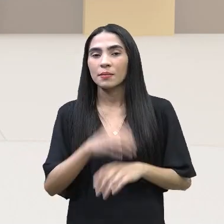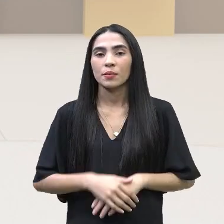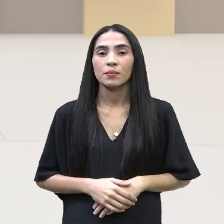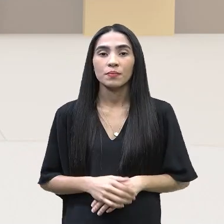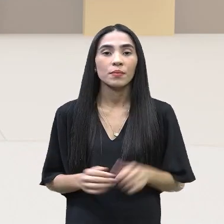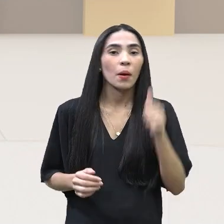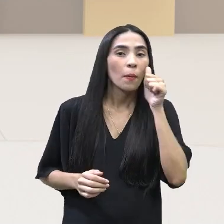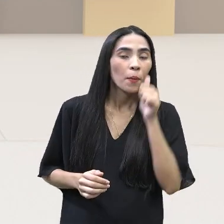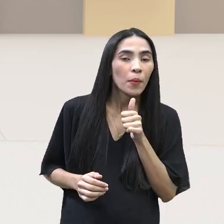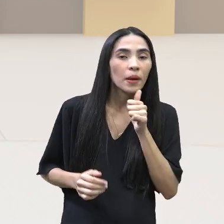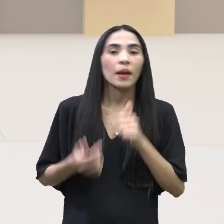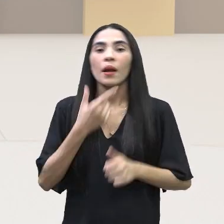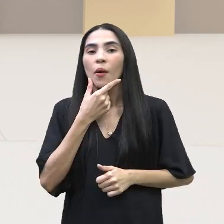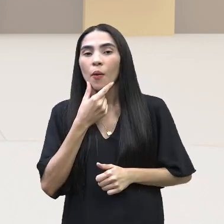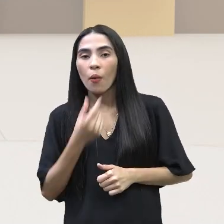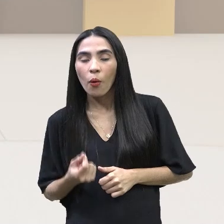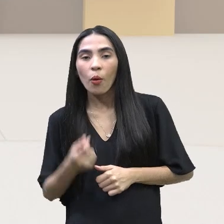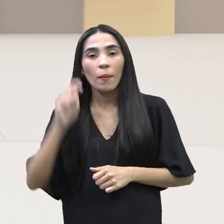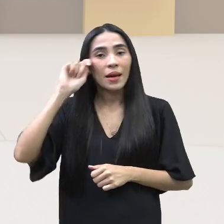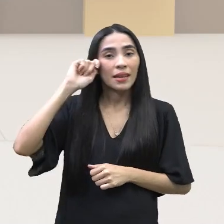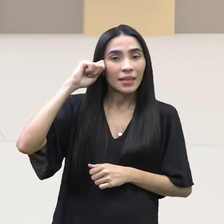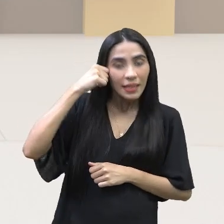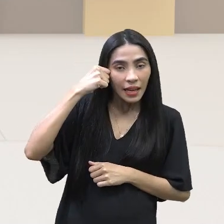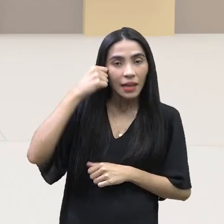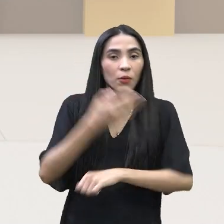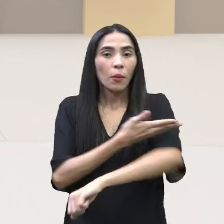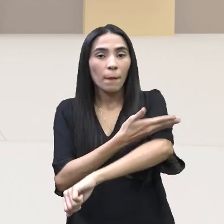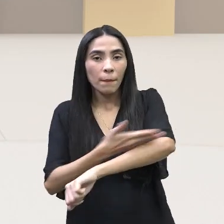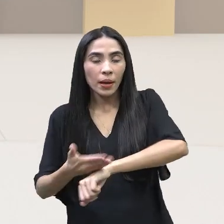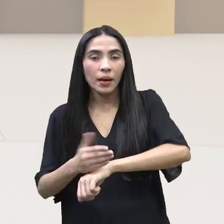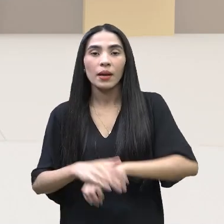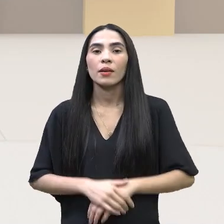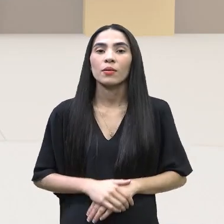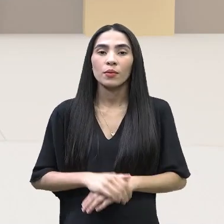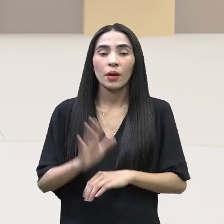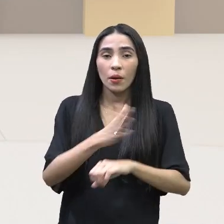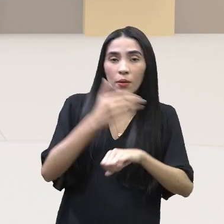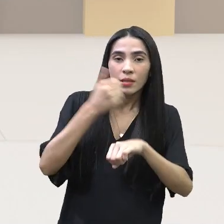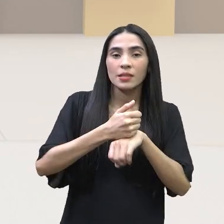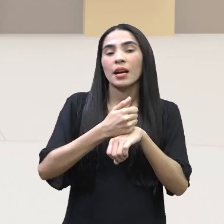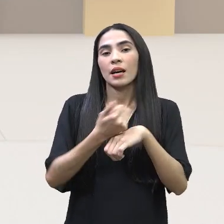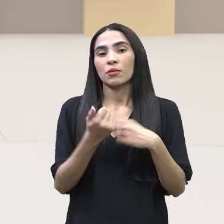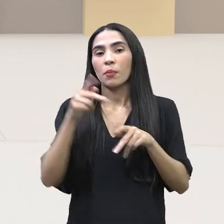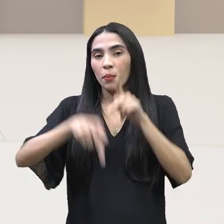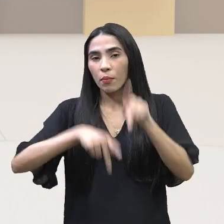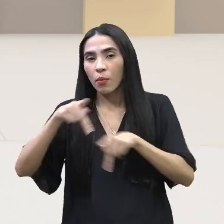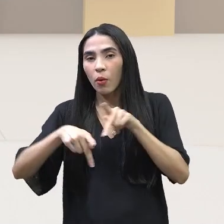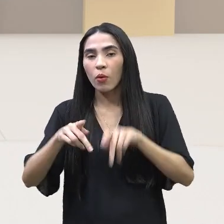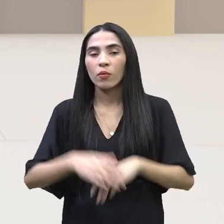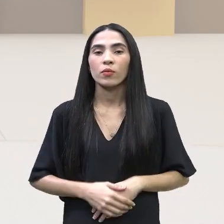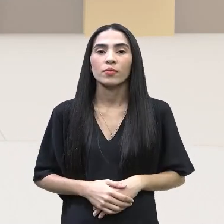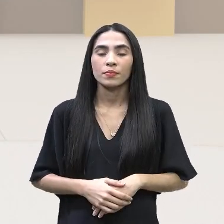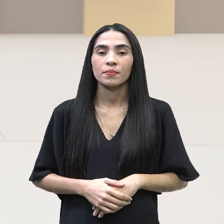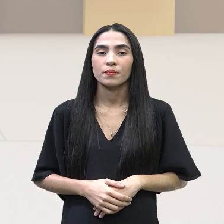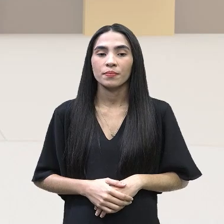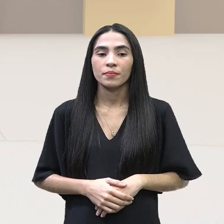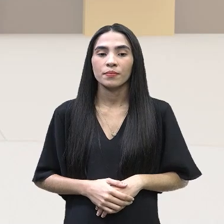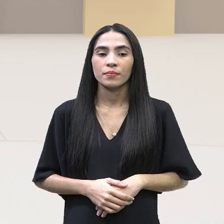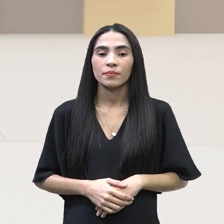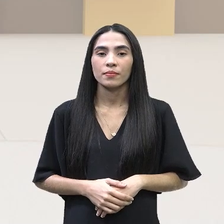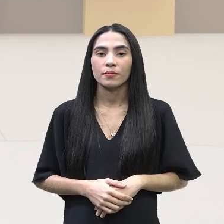entre homens e mulheres, negros e brancos, colonizados e colonizadores, selvagens e